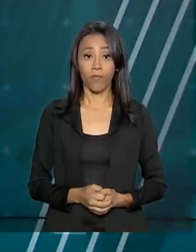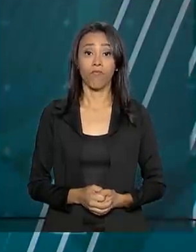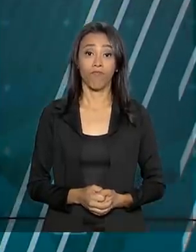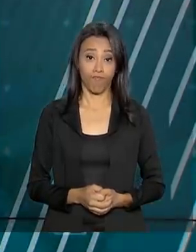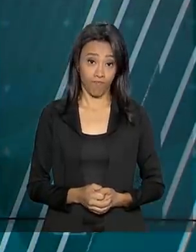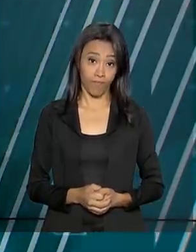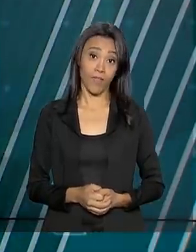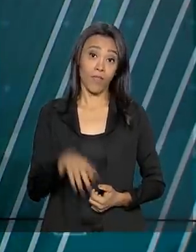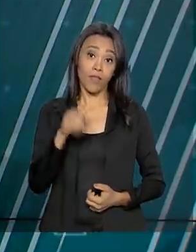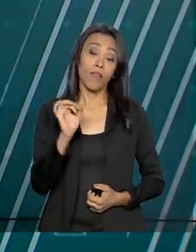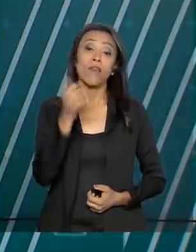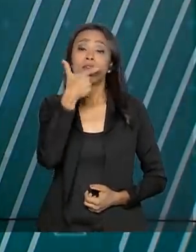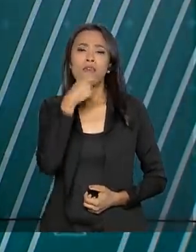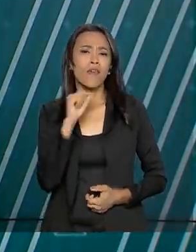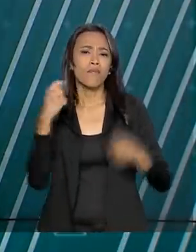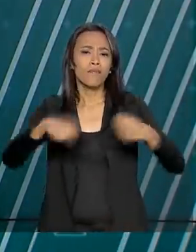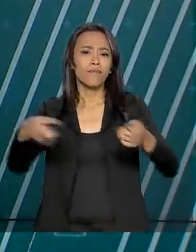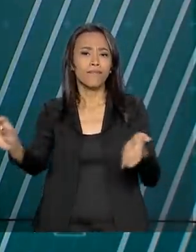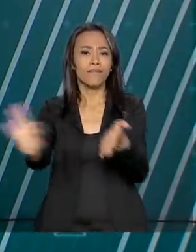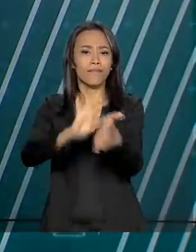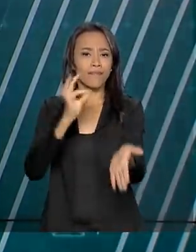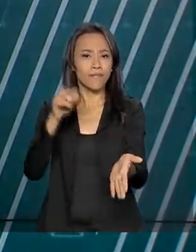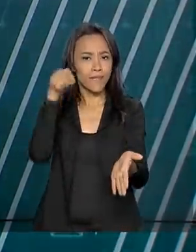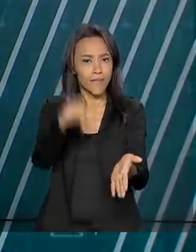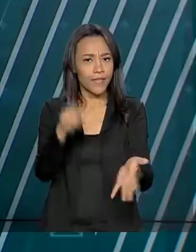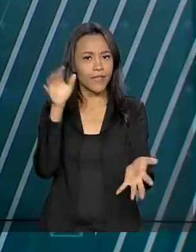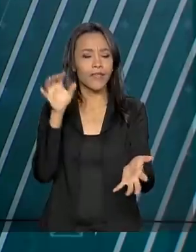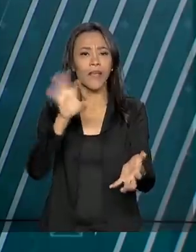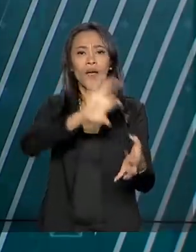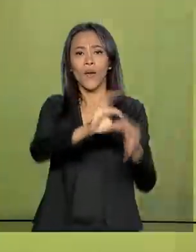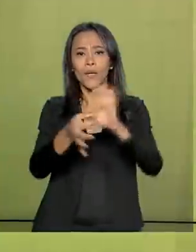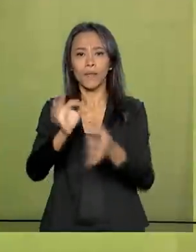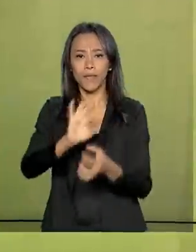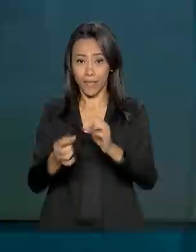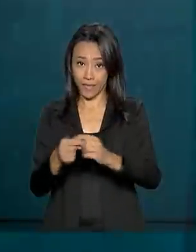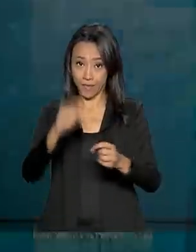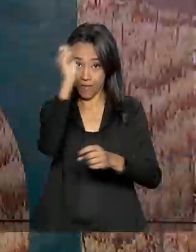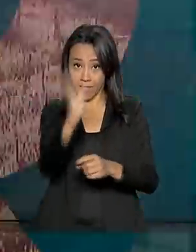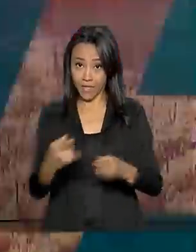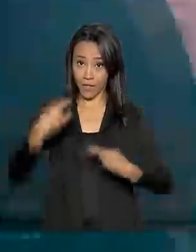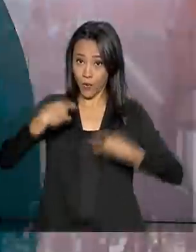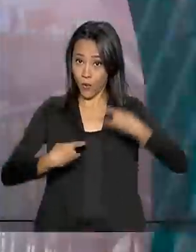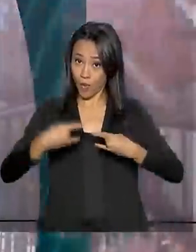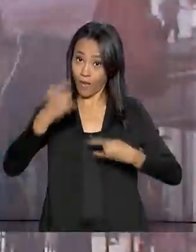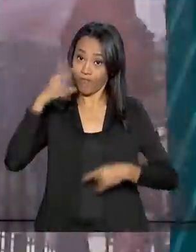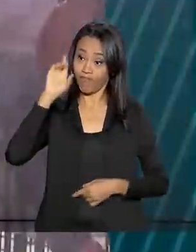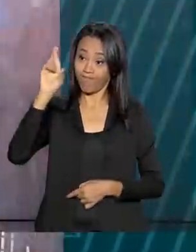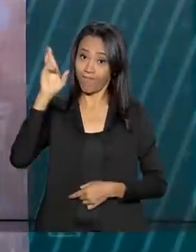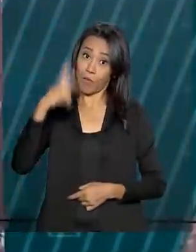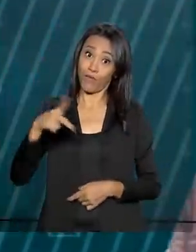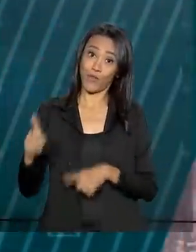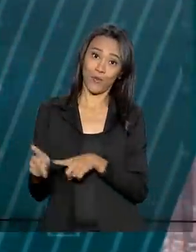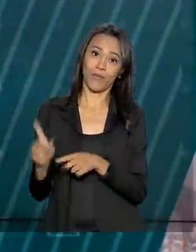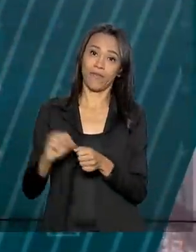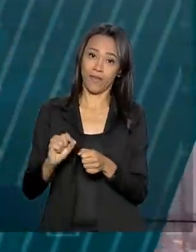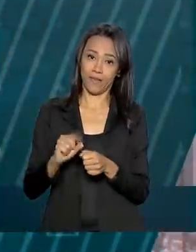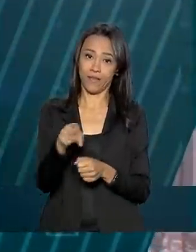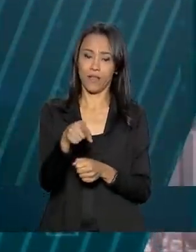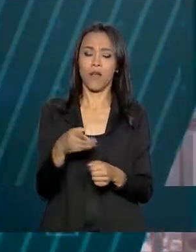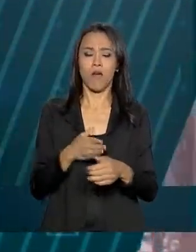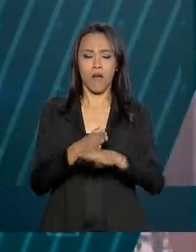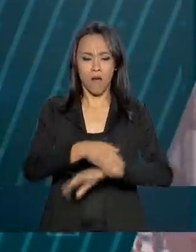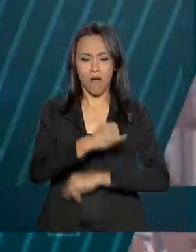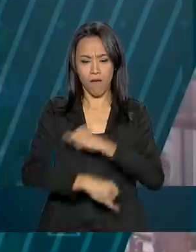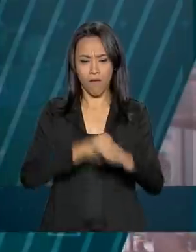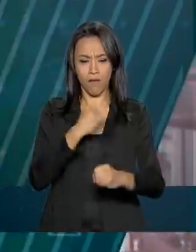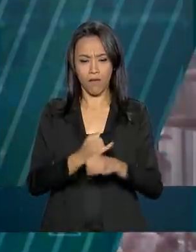E olha, quem deve fazer a inscrição na Olimpíada Brasileira de Robótica é o professor. As informações estão no site da competição,